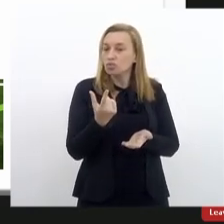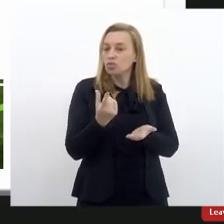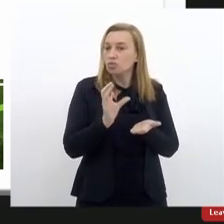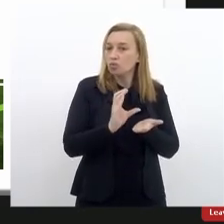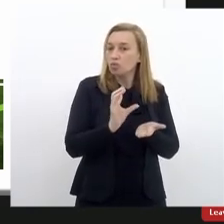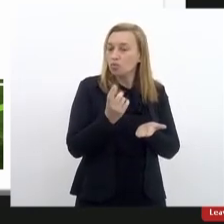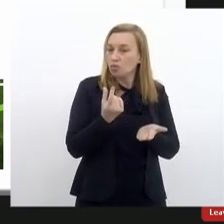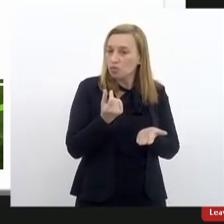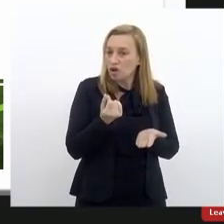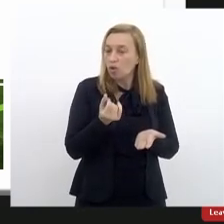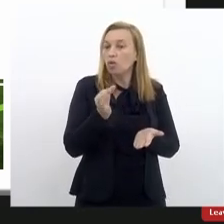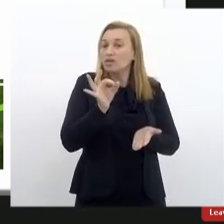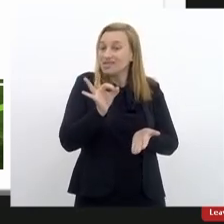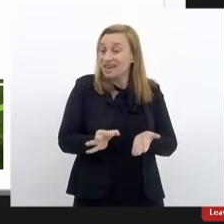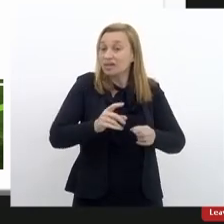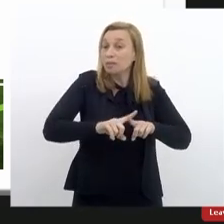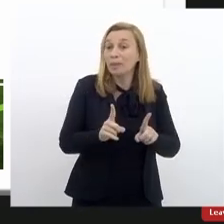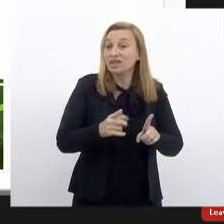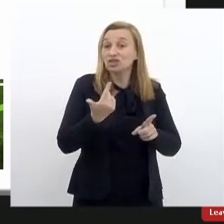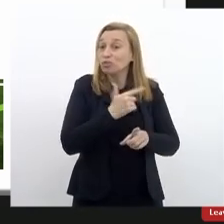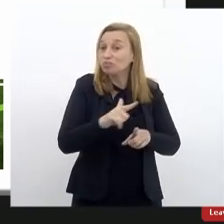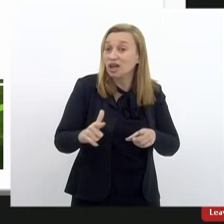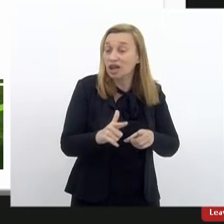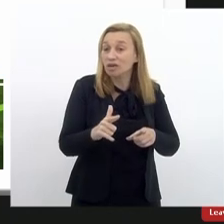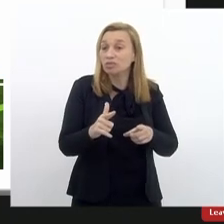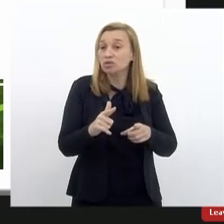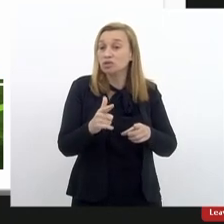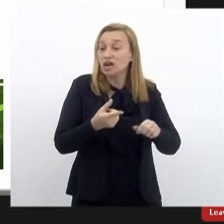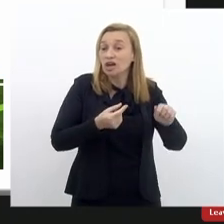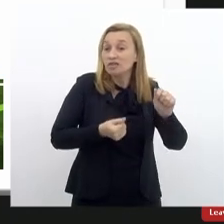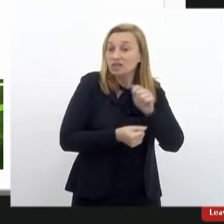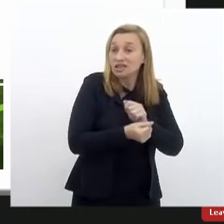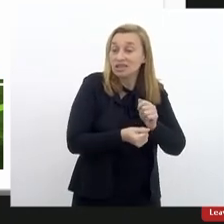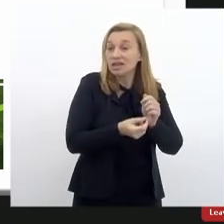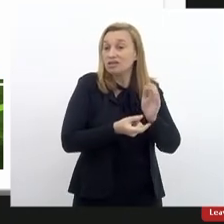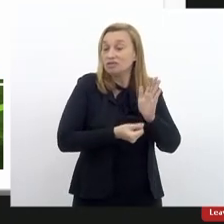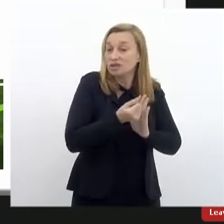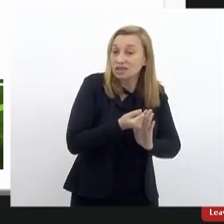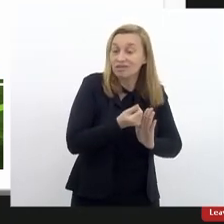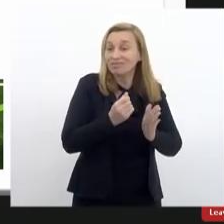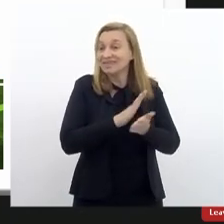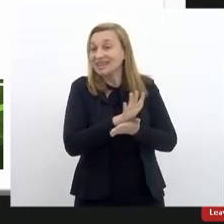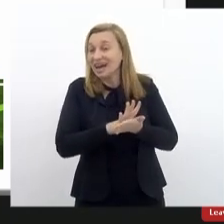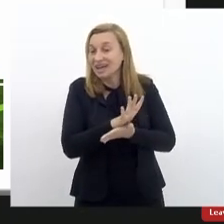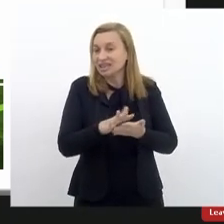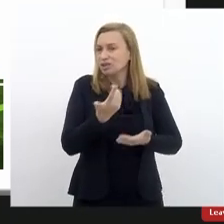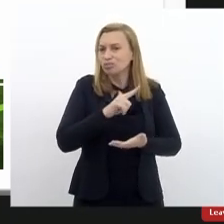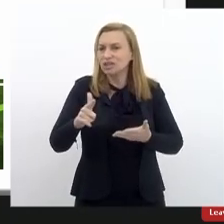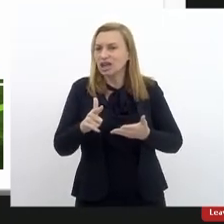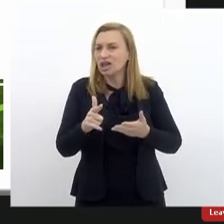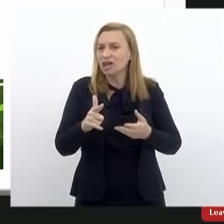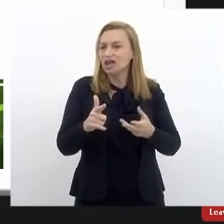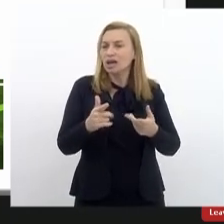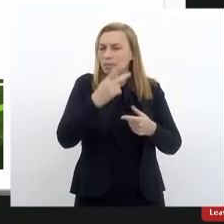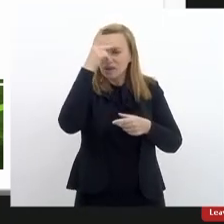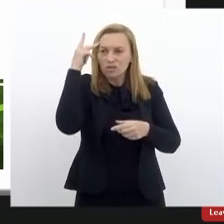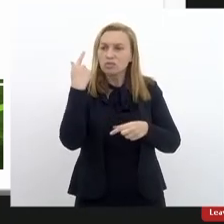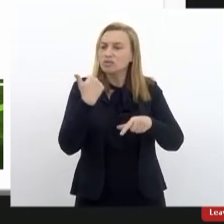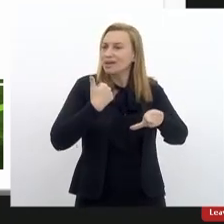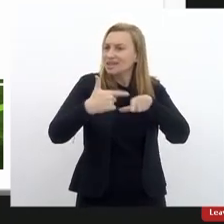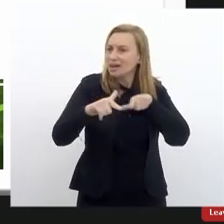conseguiríamos, porque nós não temos contábil, nós não temos financeiro, nós não temos jurídico. a gente não tem mão de obra para fazer